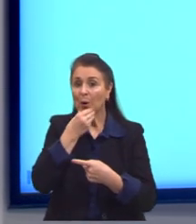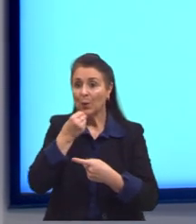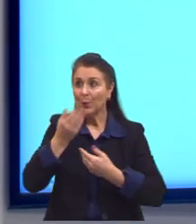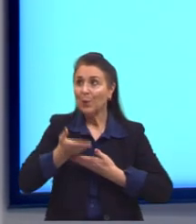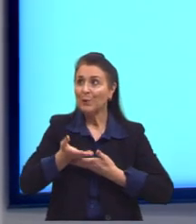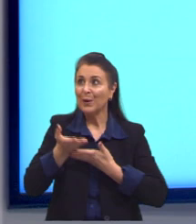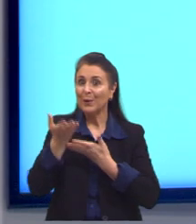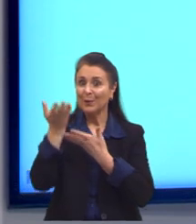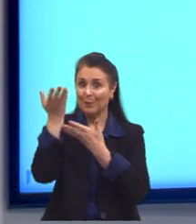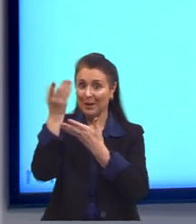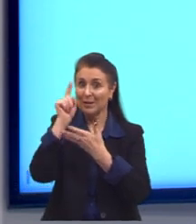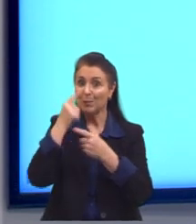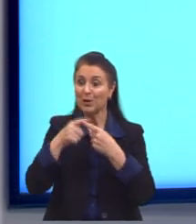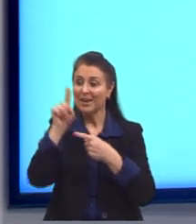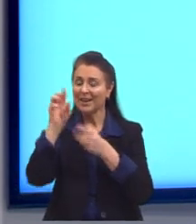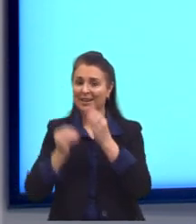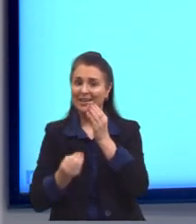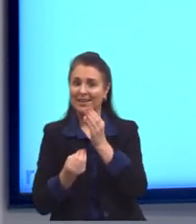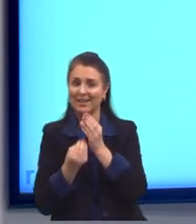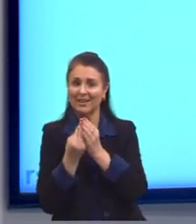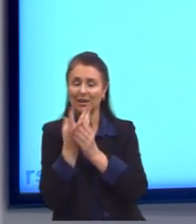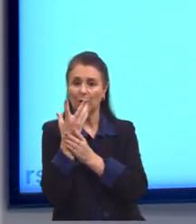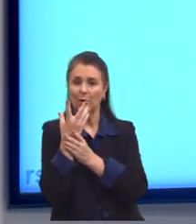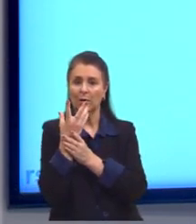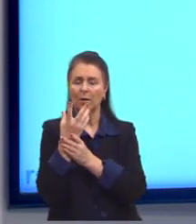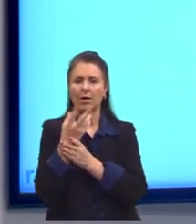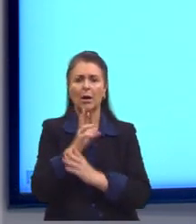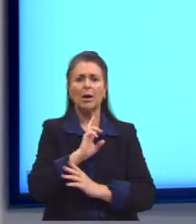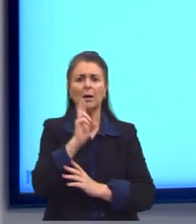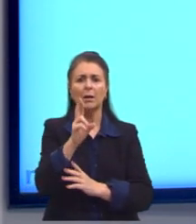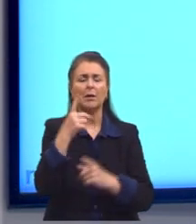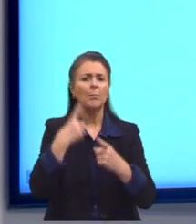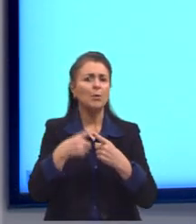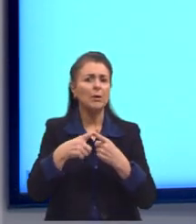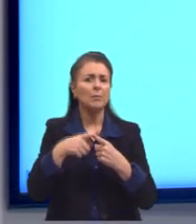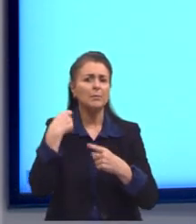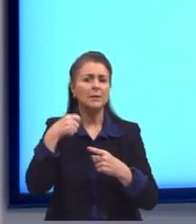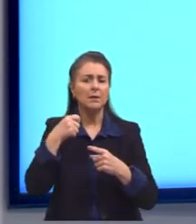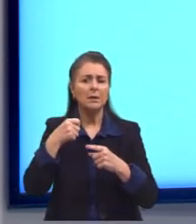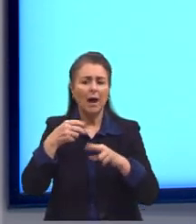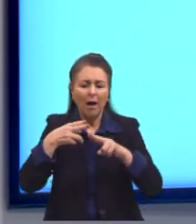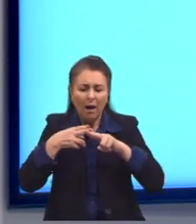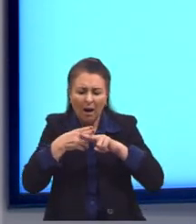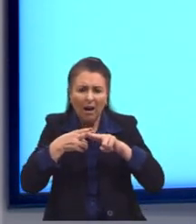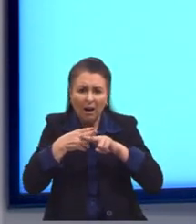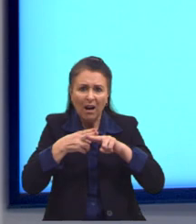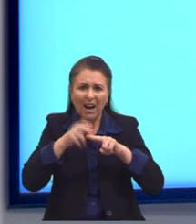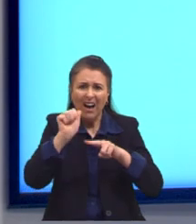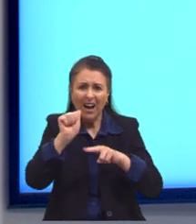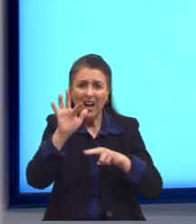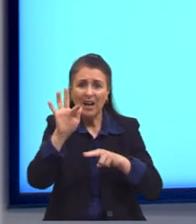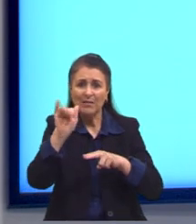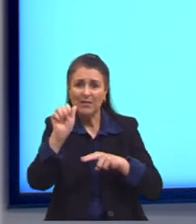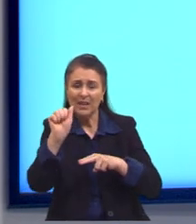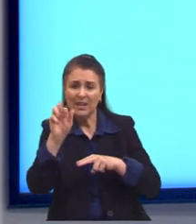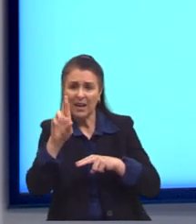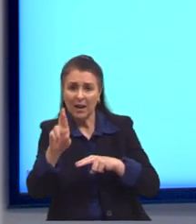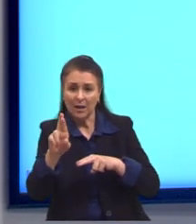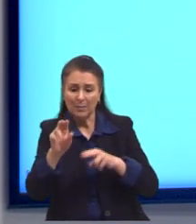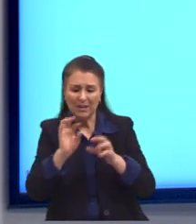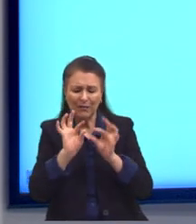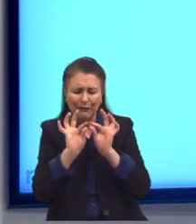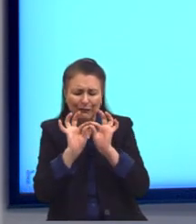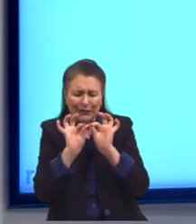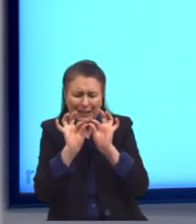Então, aqui está a nossa resposta. Por que devemos afiar essa faca? A gente tem, então, quanto mais fina essa região aqui